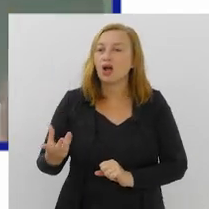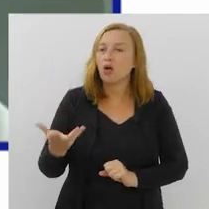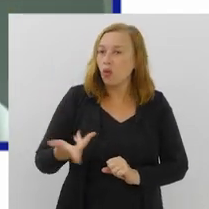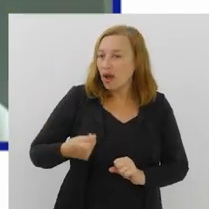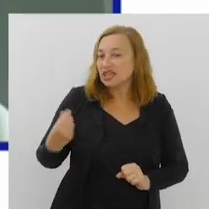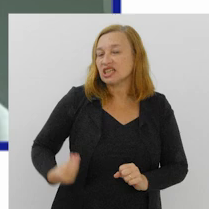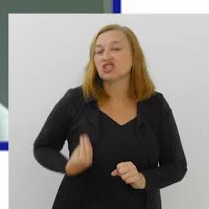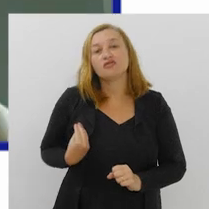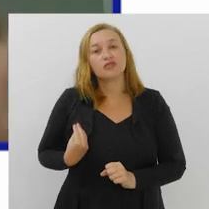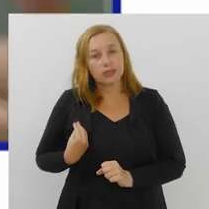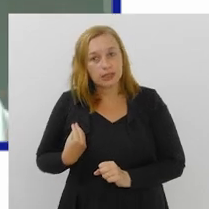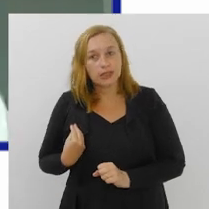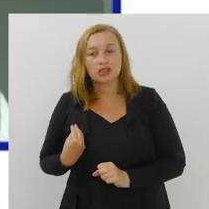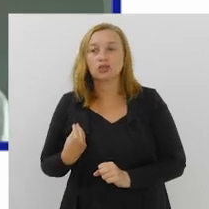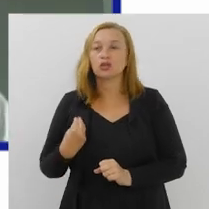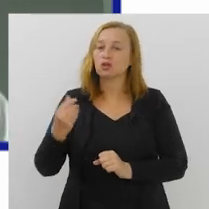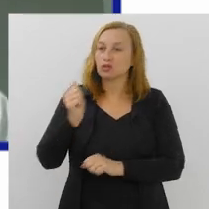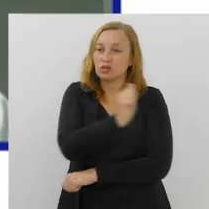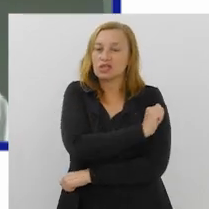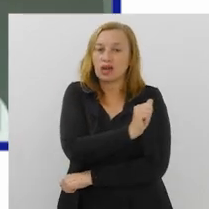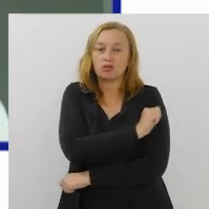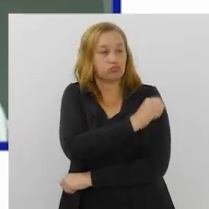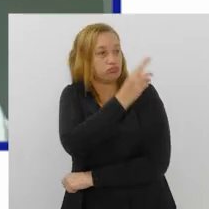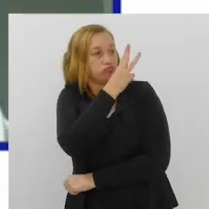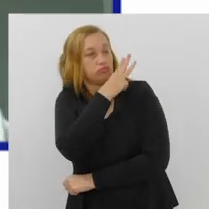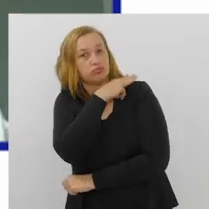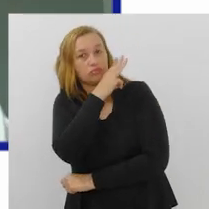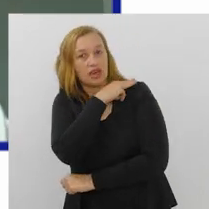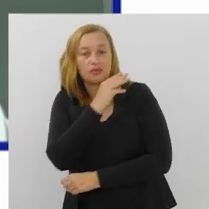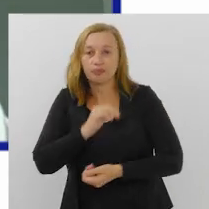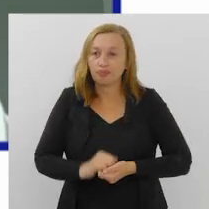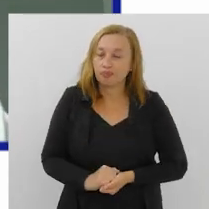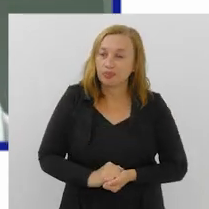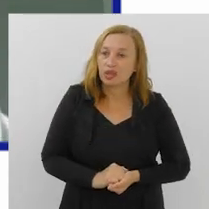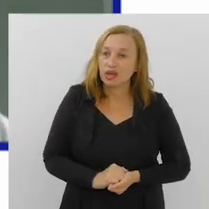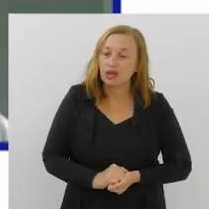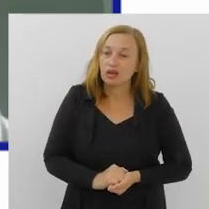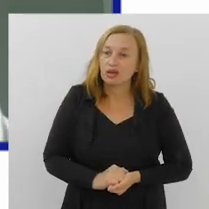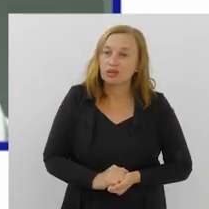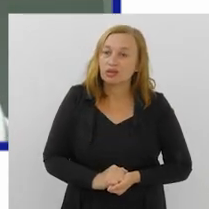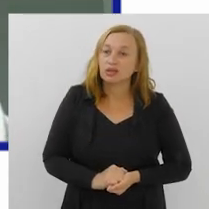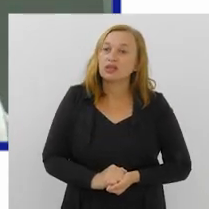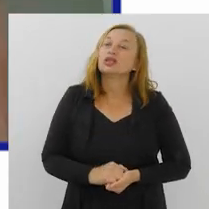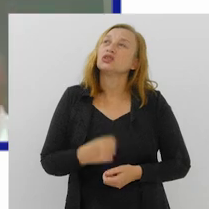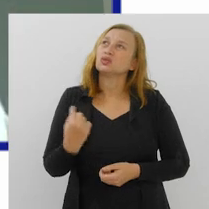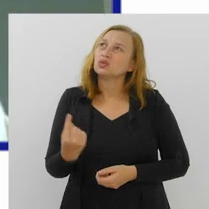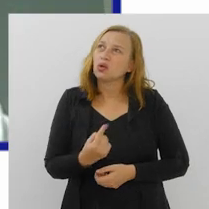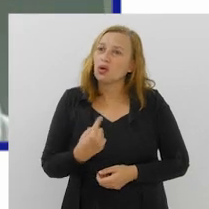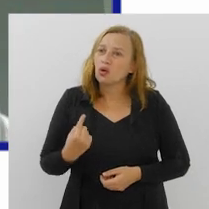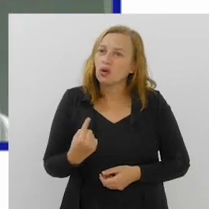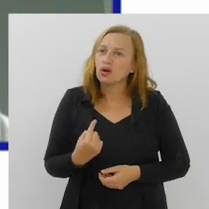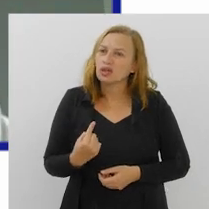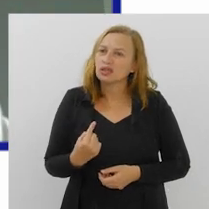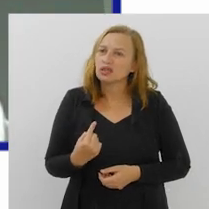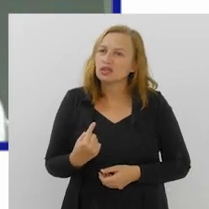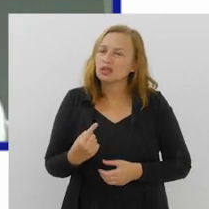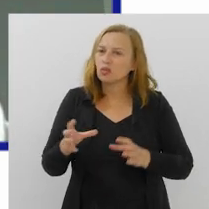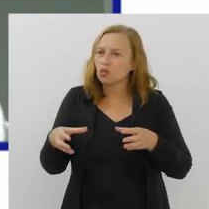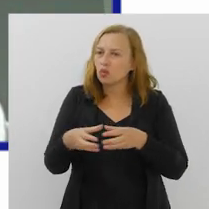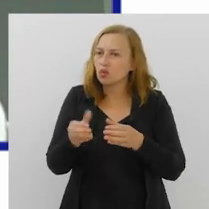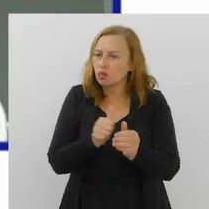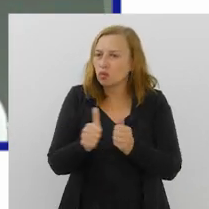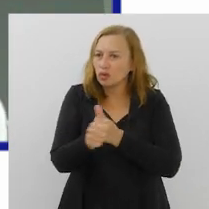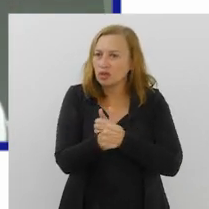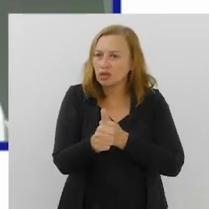a qualidade de vida dos estudantes do ensino médio. Nós montamos uma frente